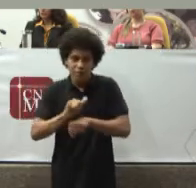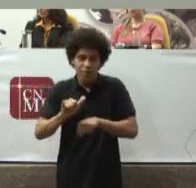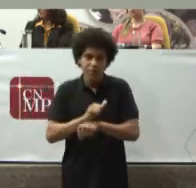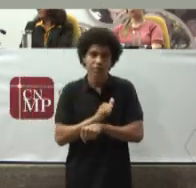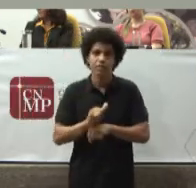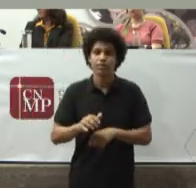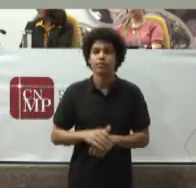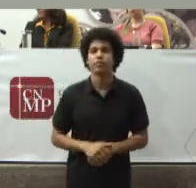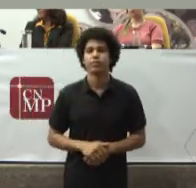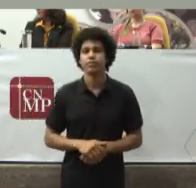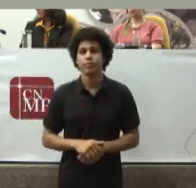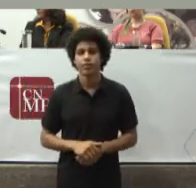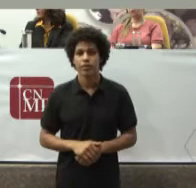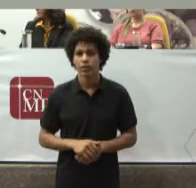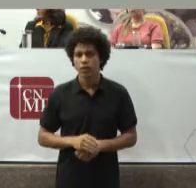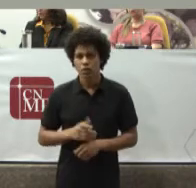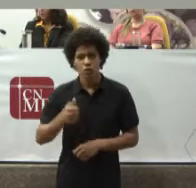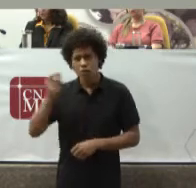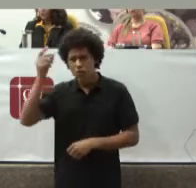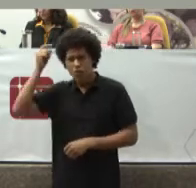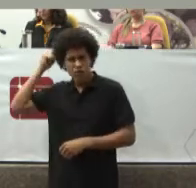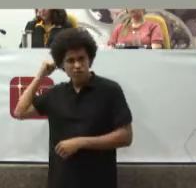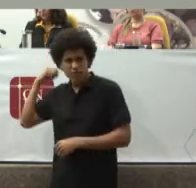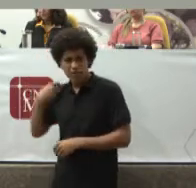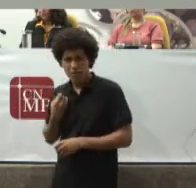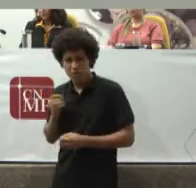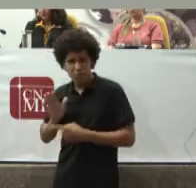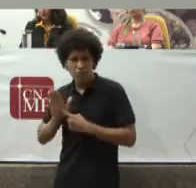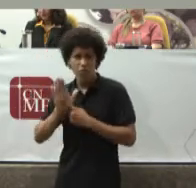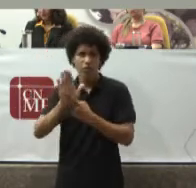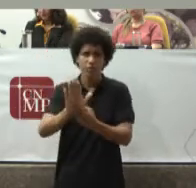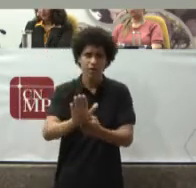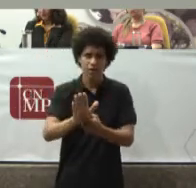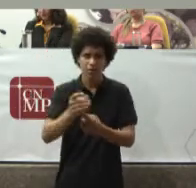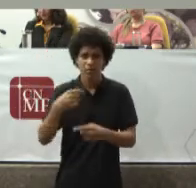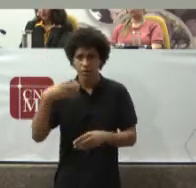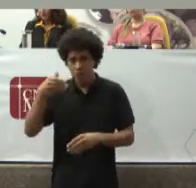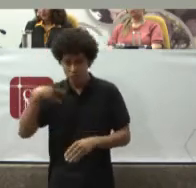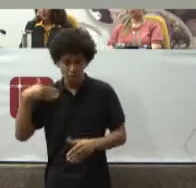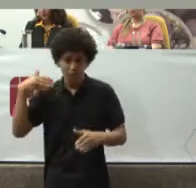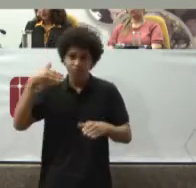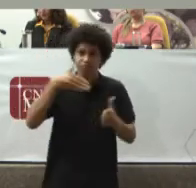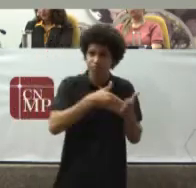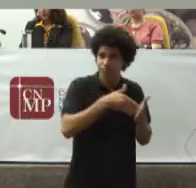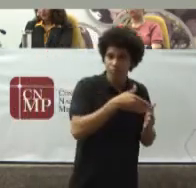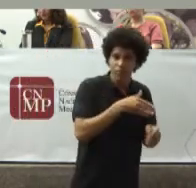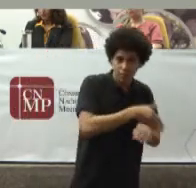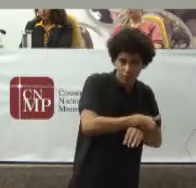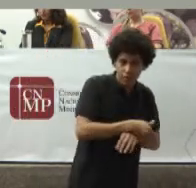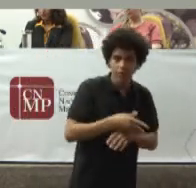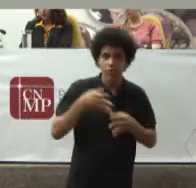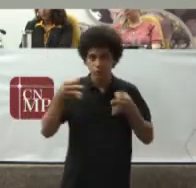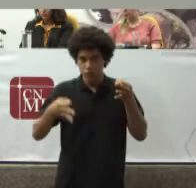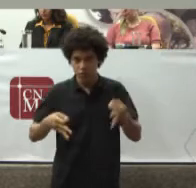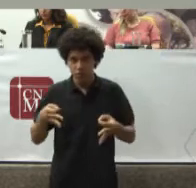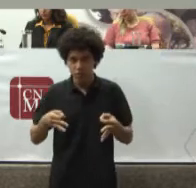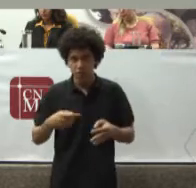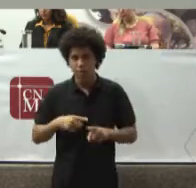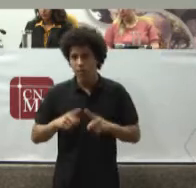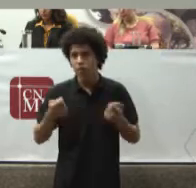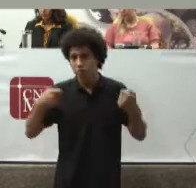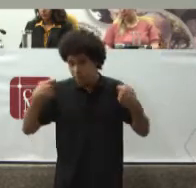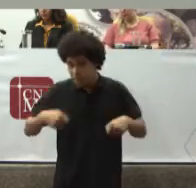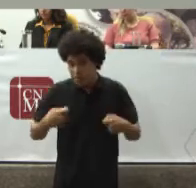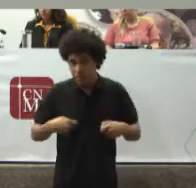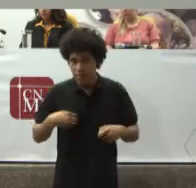últimas décadas Revelaram Que a intervenção Judicial Ainda que necessária